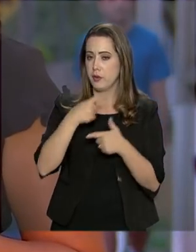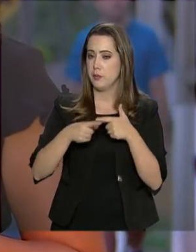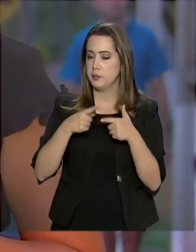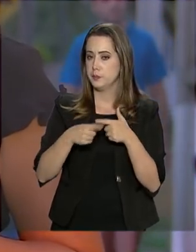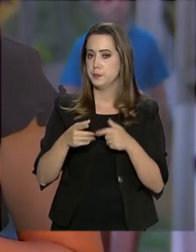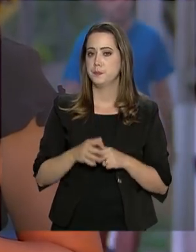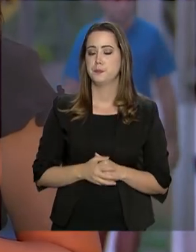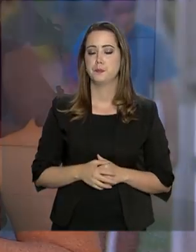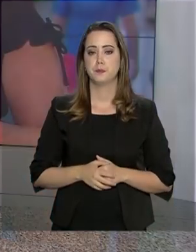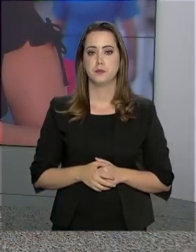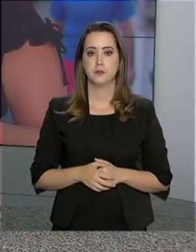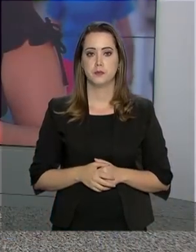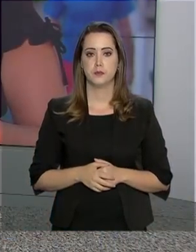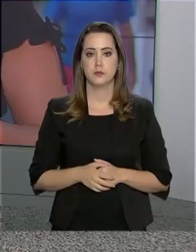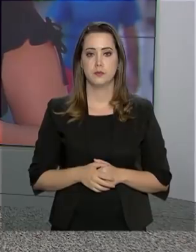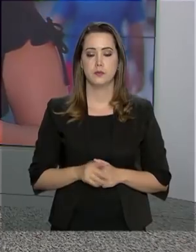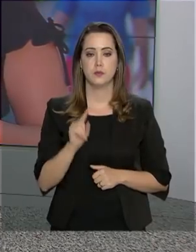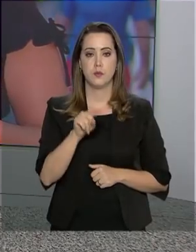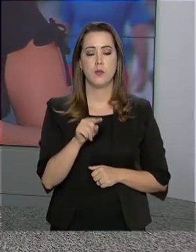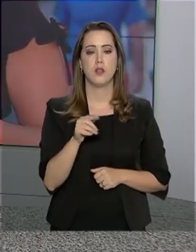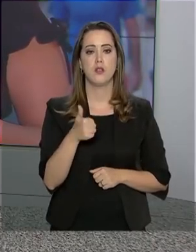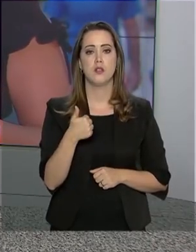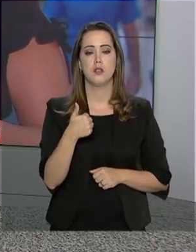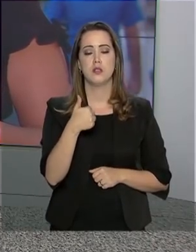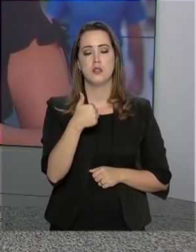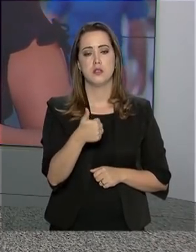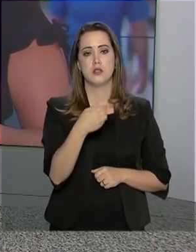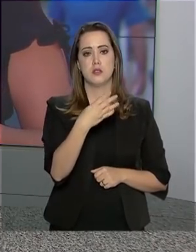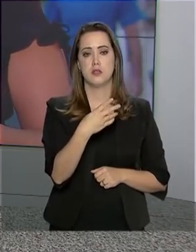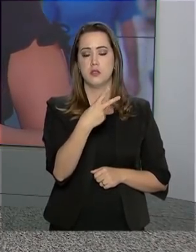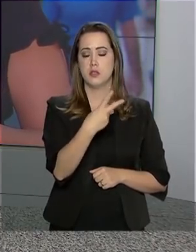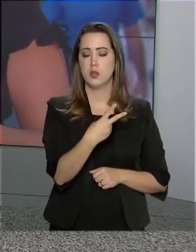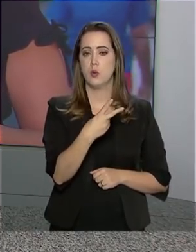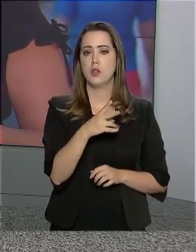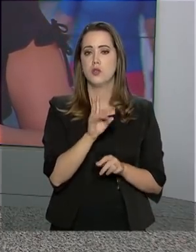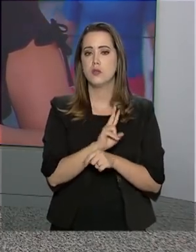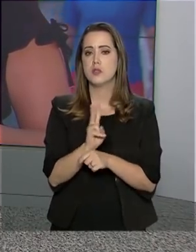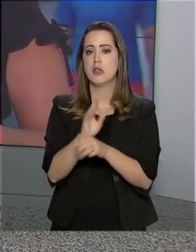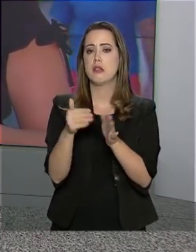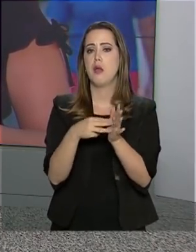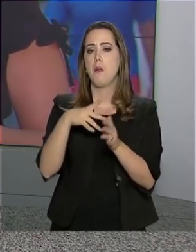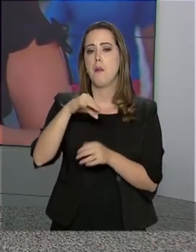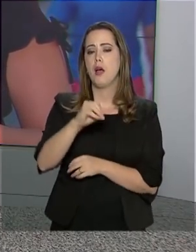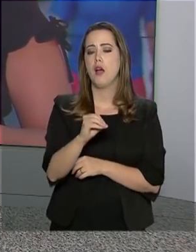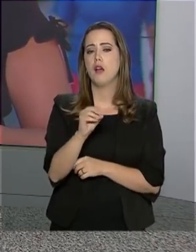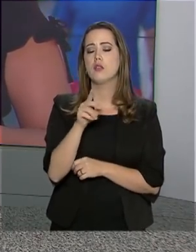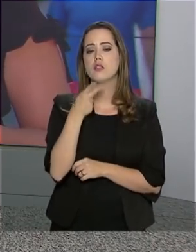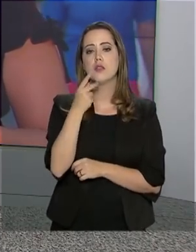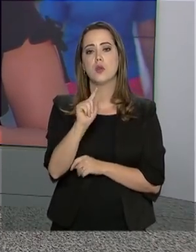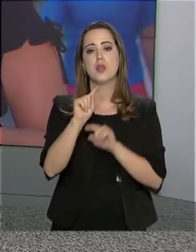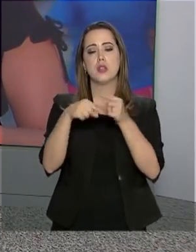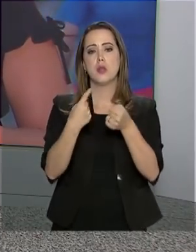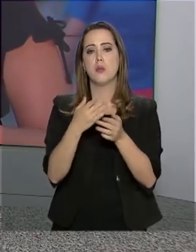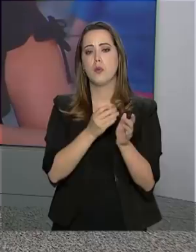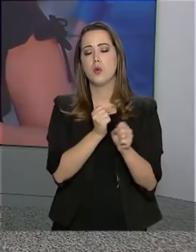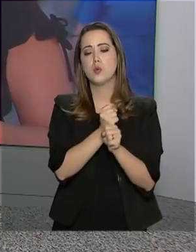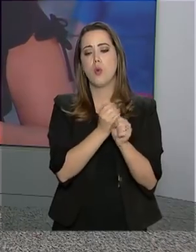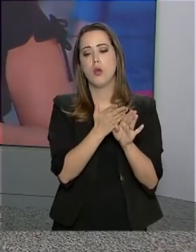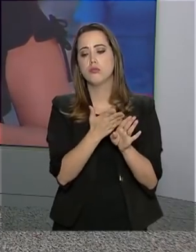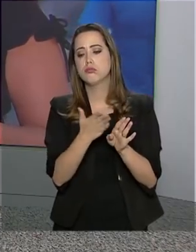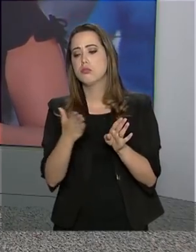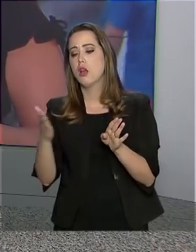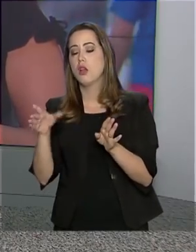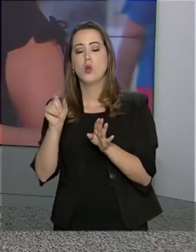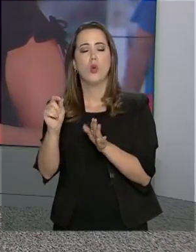às barragens. Essas 142 barragens vão ser fiscalizadas até maio, como você falou. E depois, no decorrer do ano, como é que